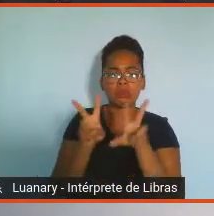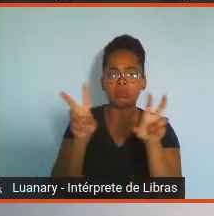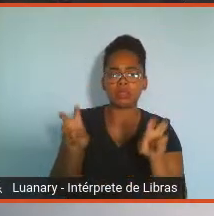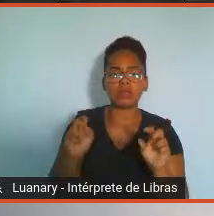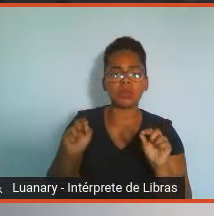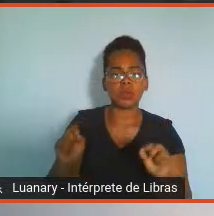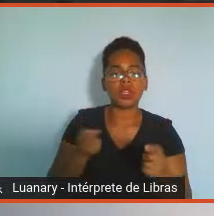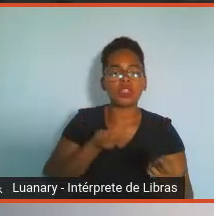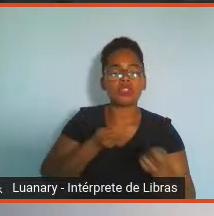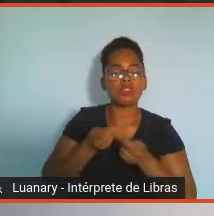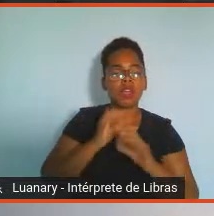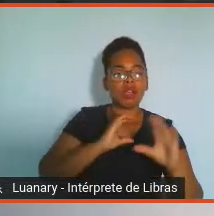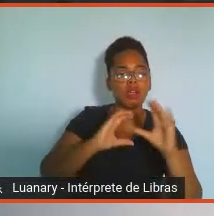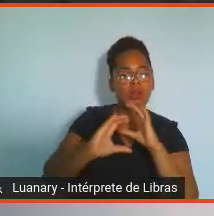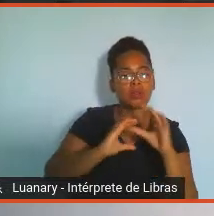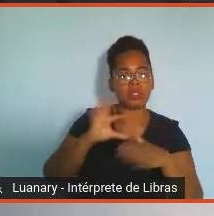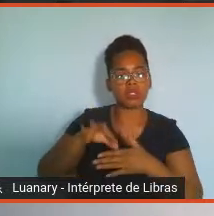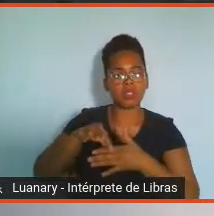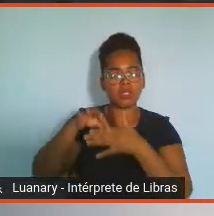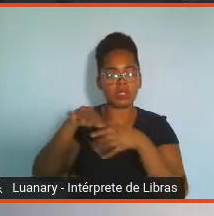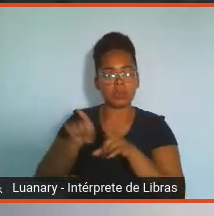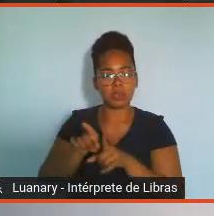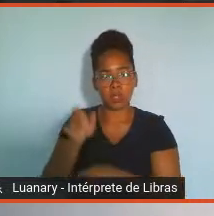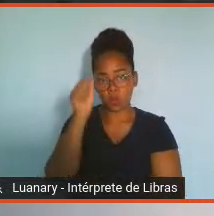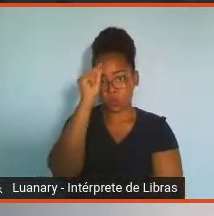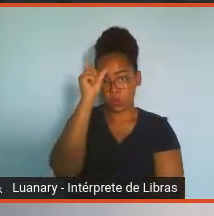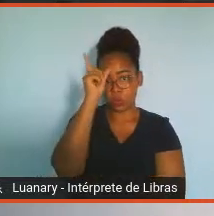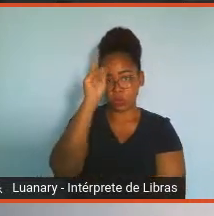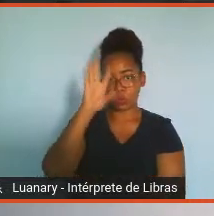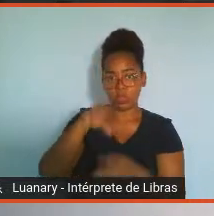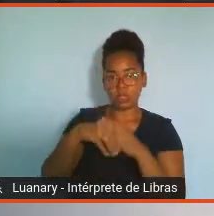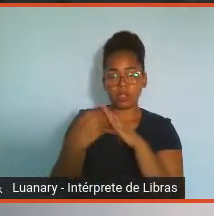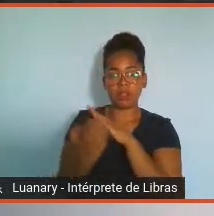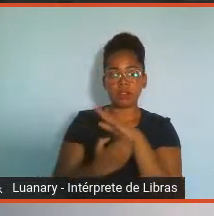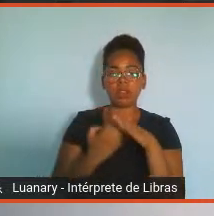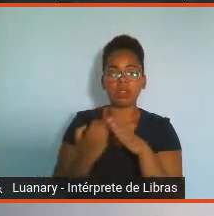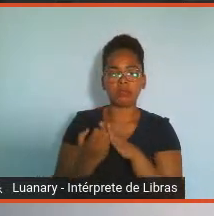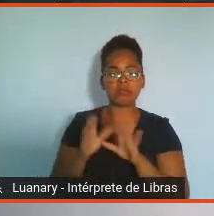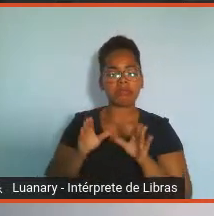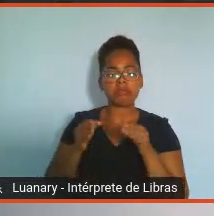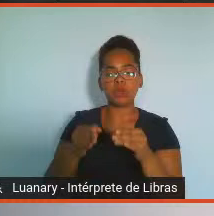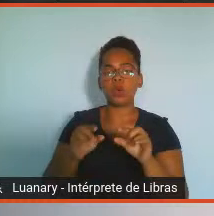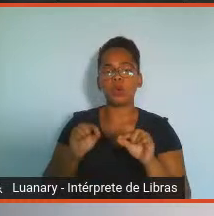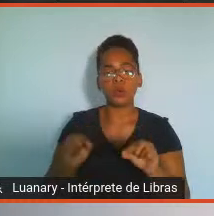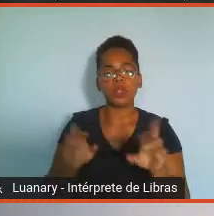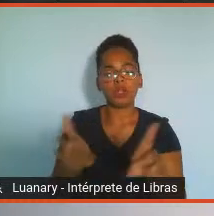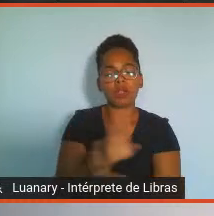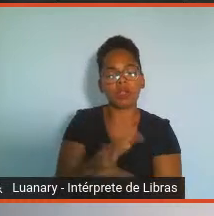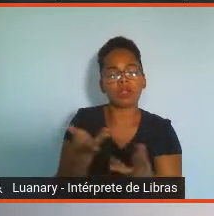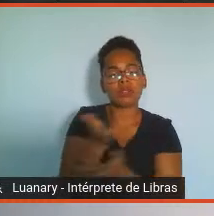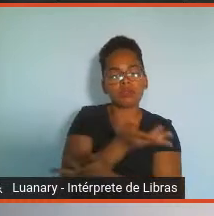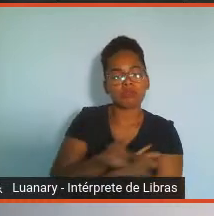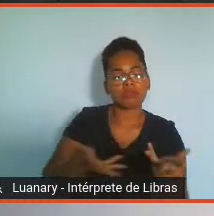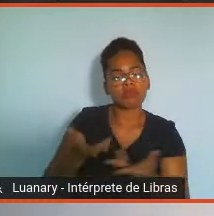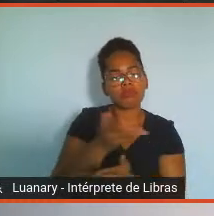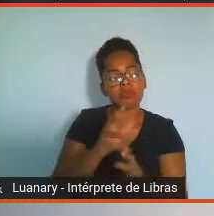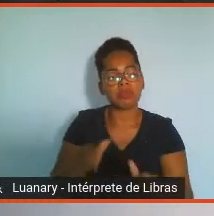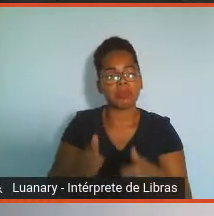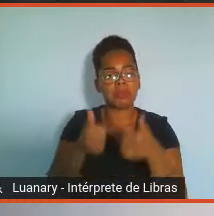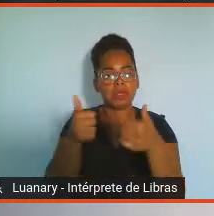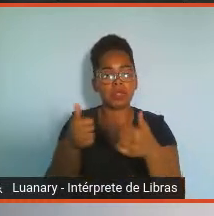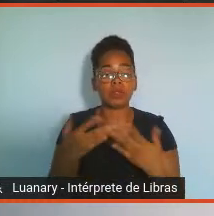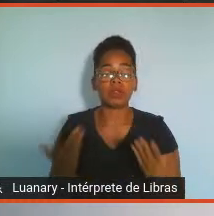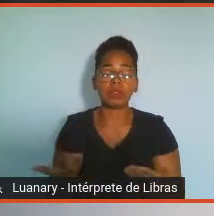e cultura organizacional em busca de uma convivência produtiva. Não percam, a partir de janeiro